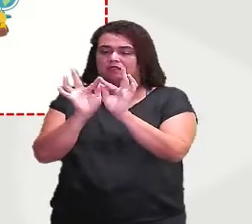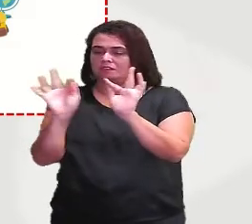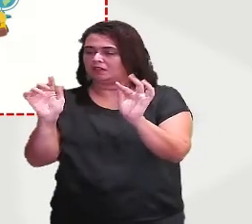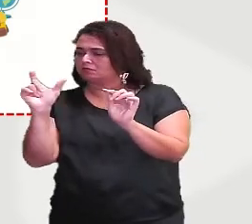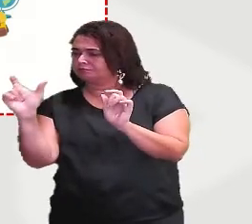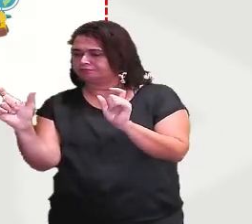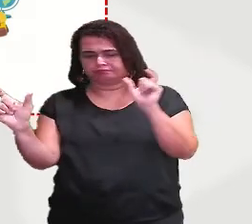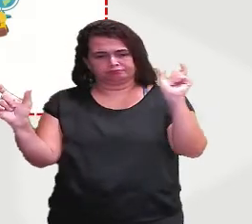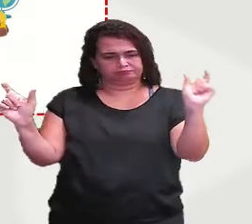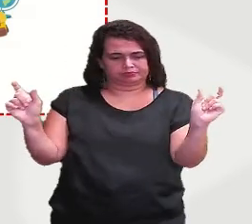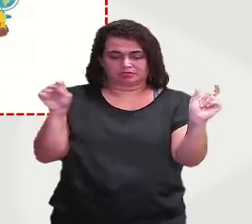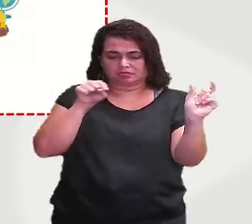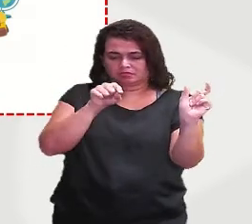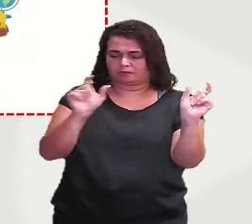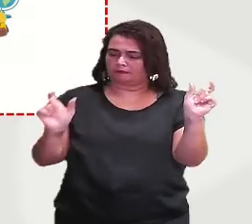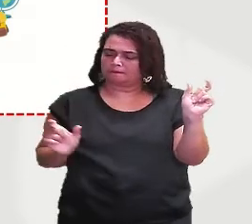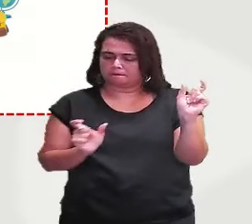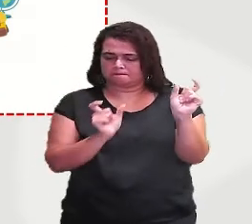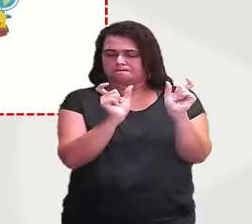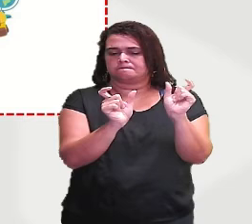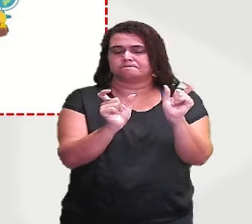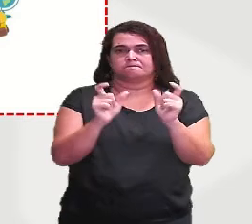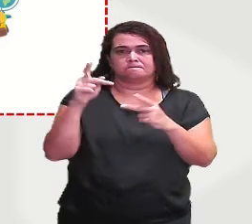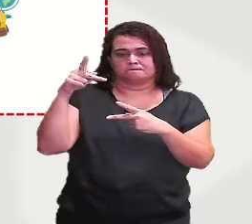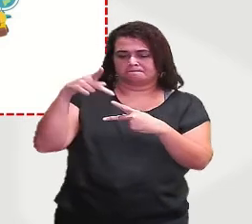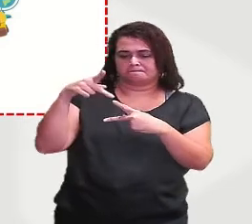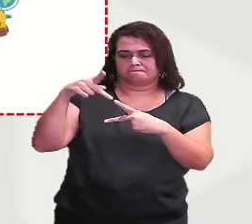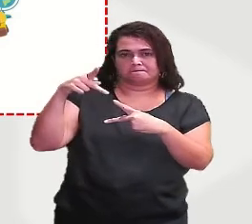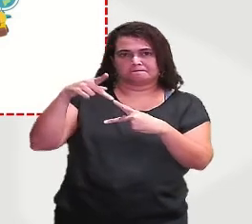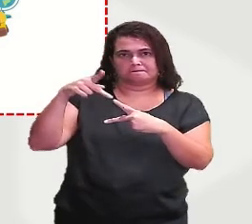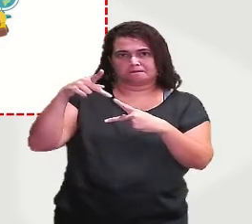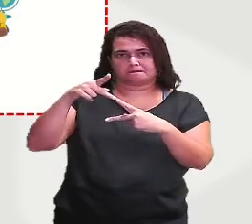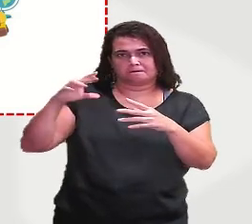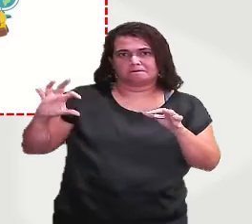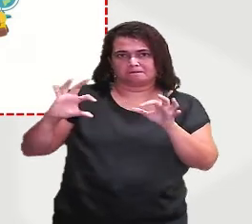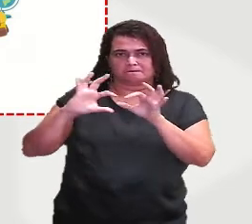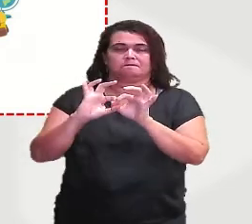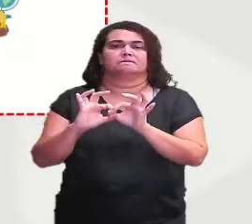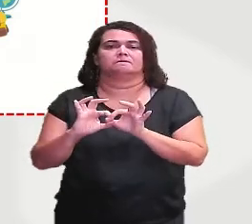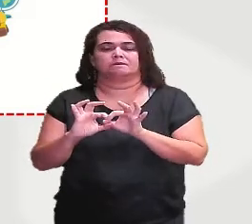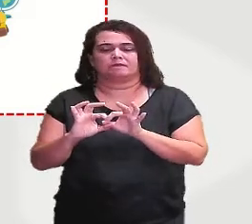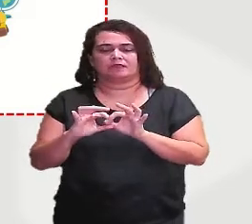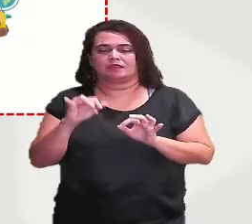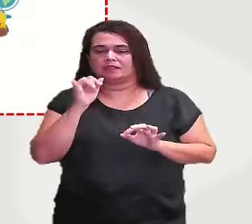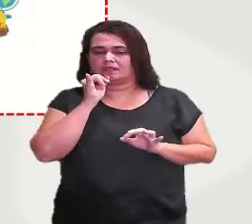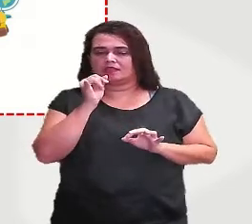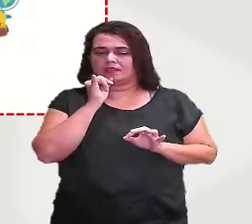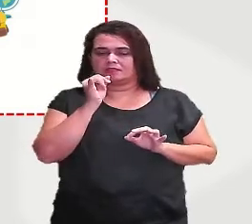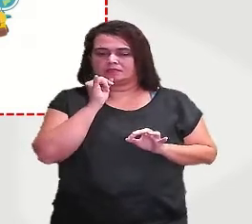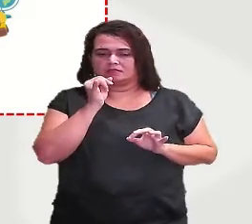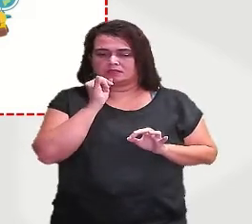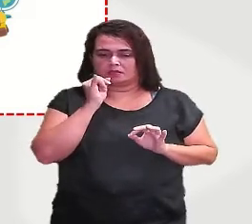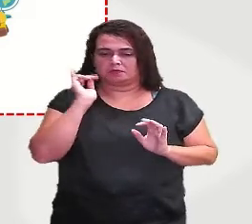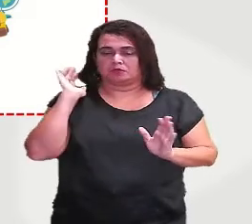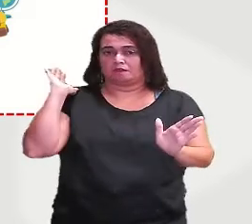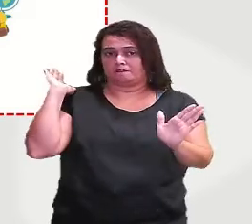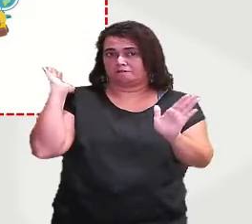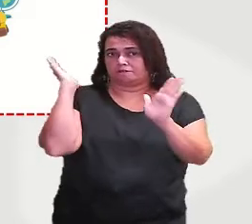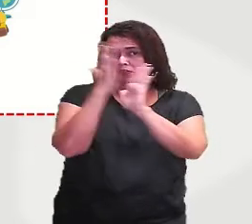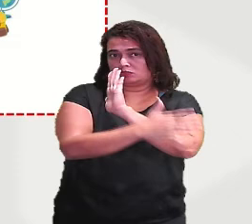Então, a preposição vai servir aí pra ligar palavras entre si. Por exemplo, fugiram de medo.